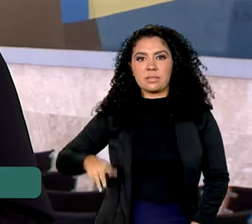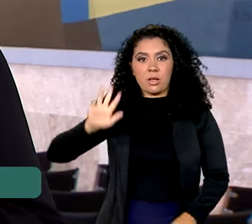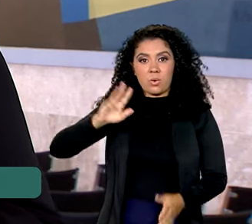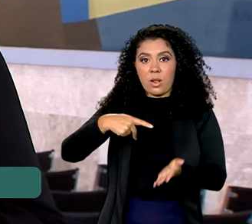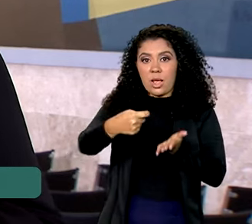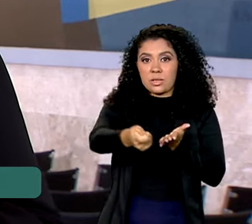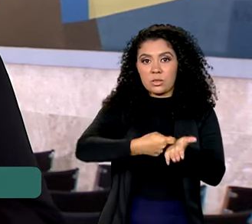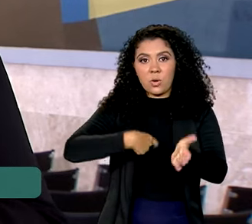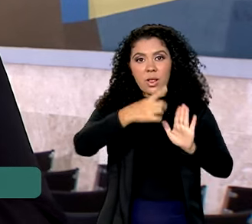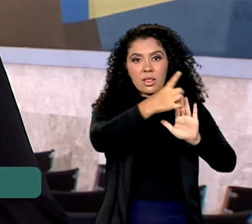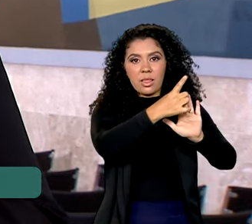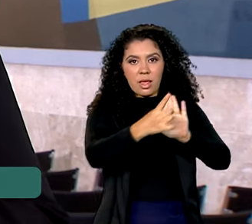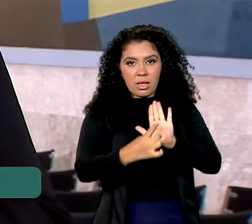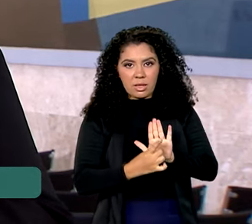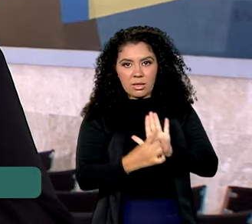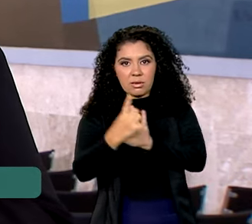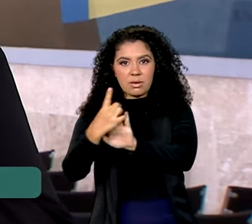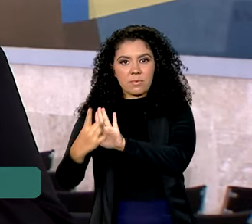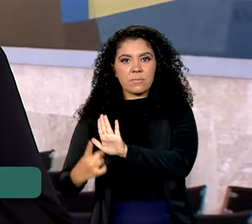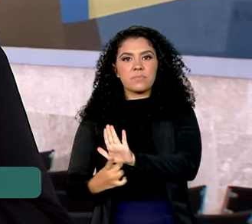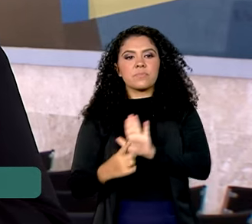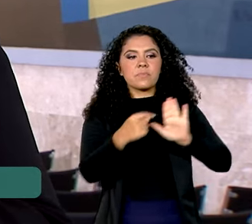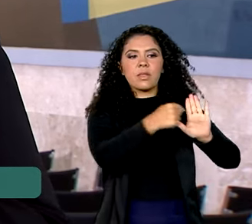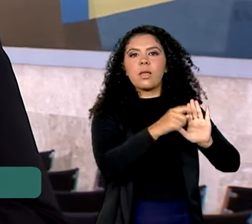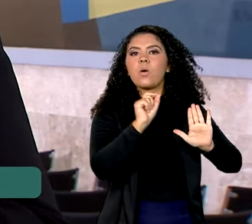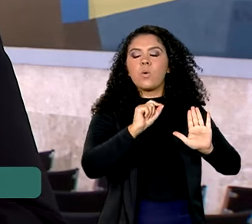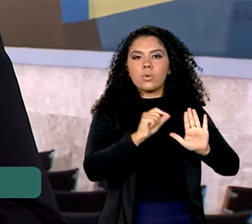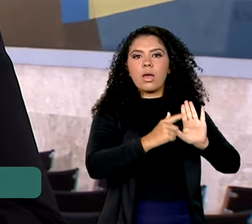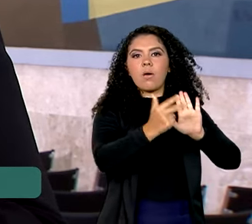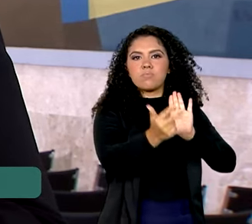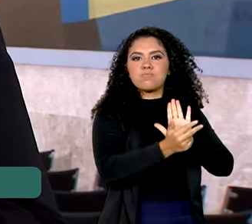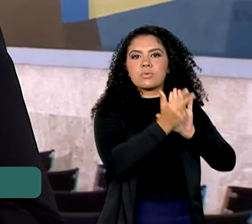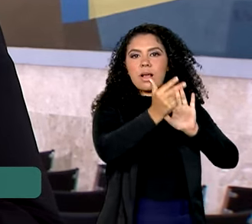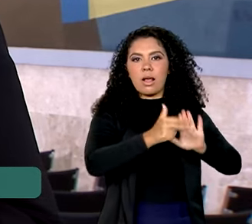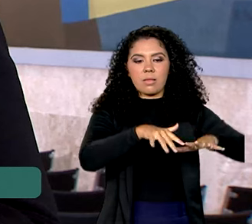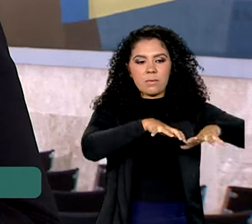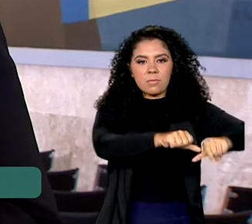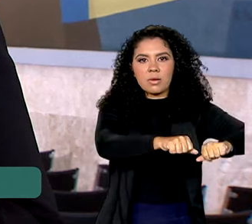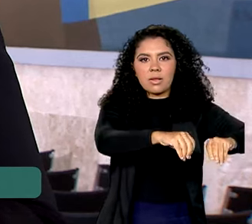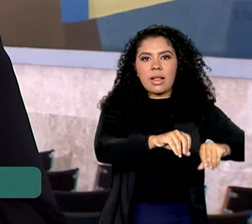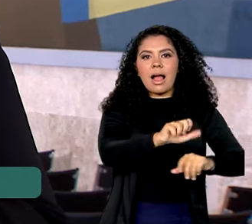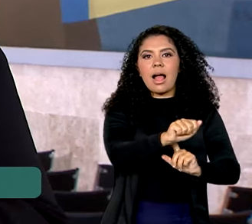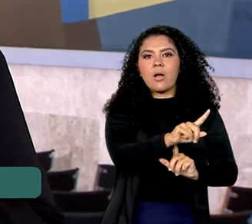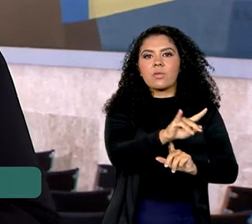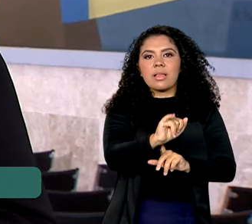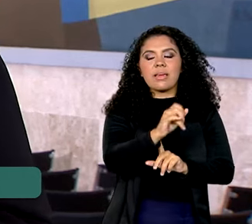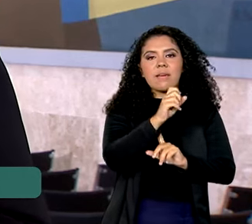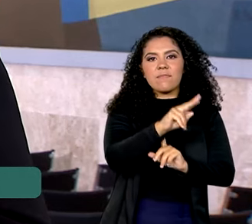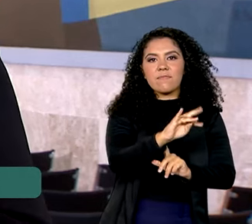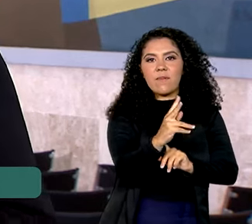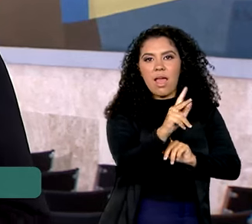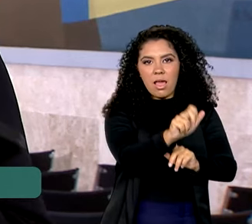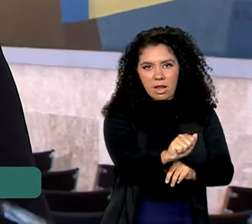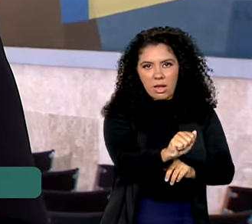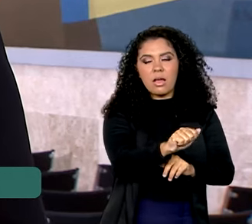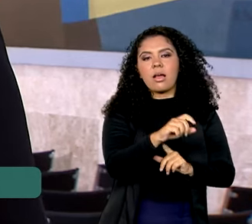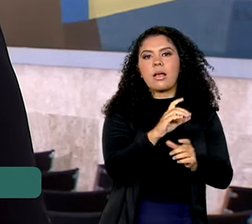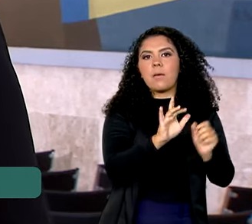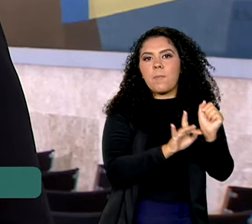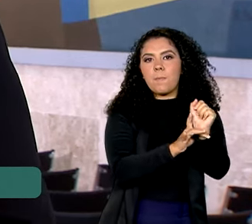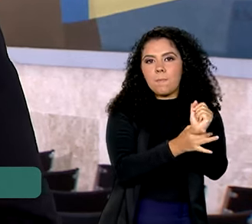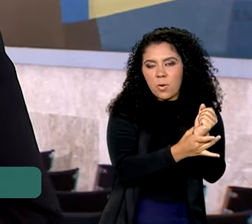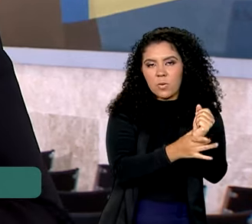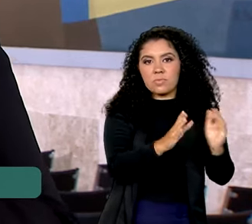decretos. Um deles homologa a demarcação da terra indígena Aldeia Velha, em Porto Seguro. E um outro também